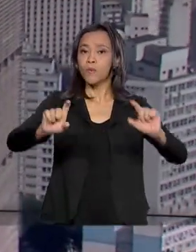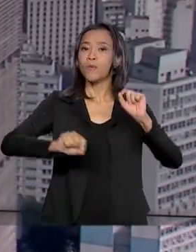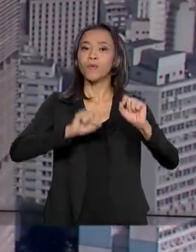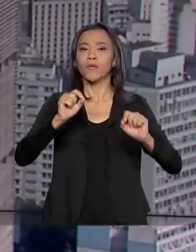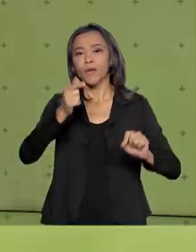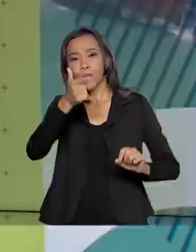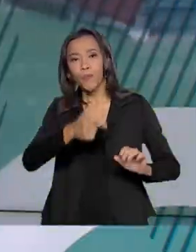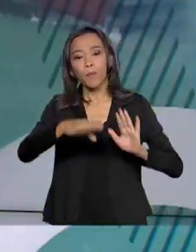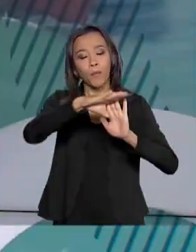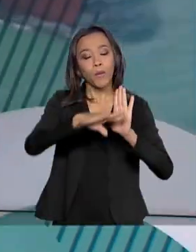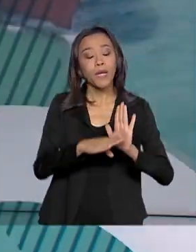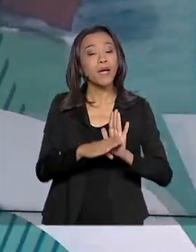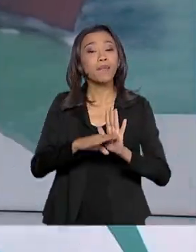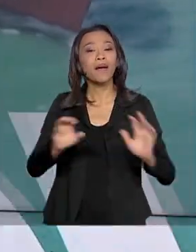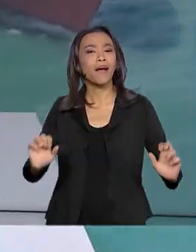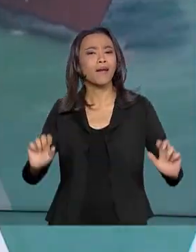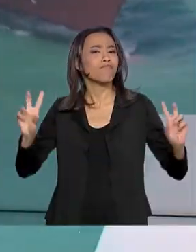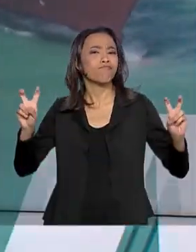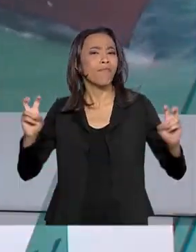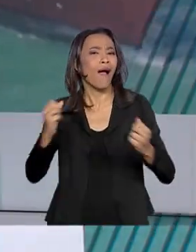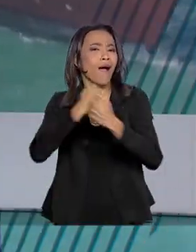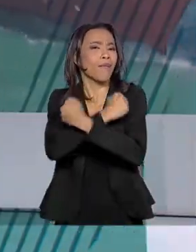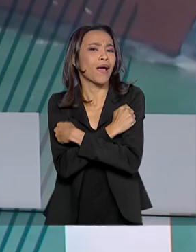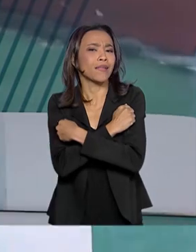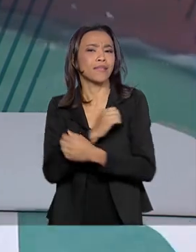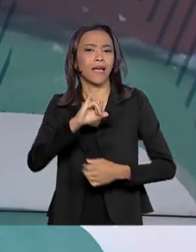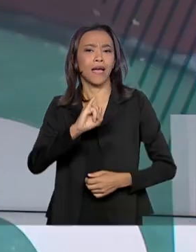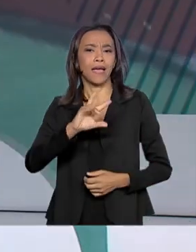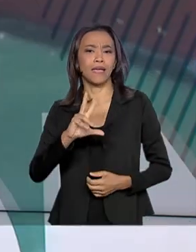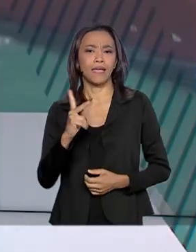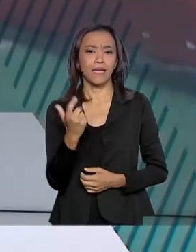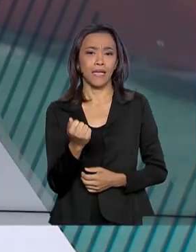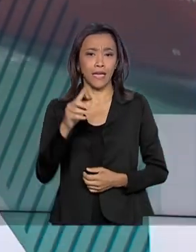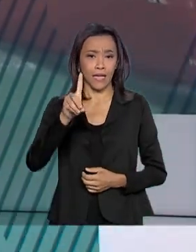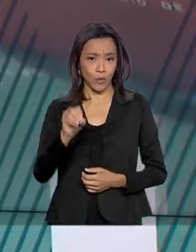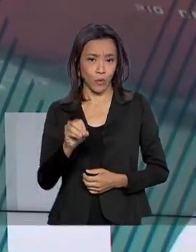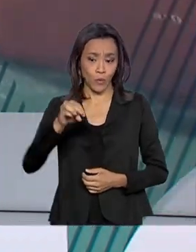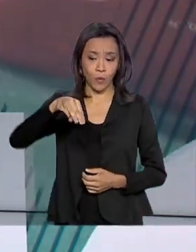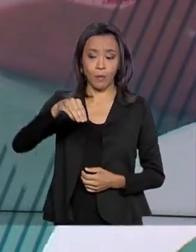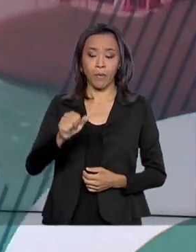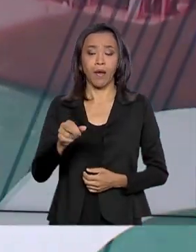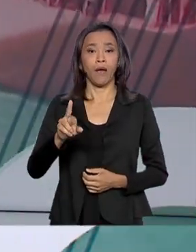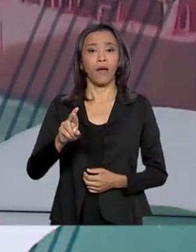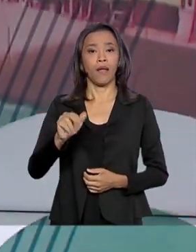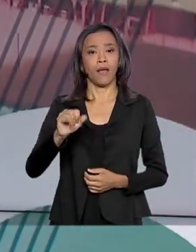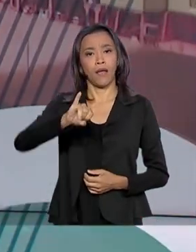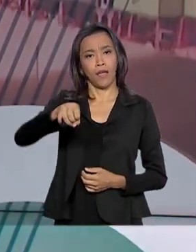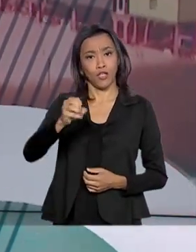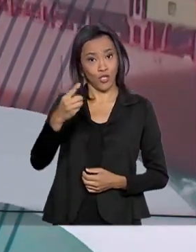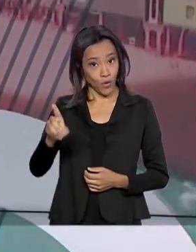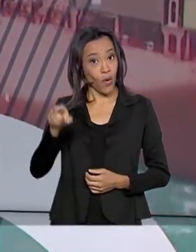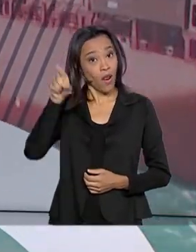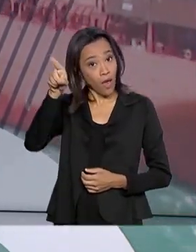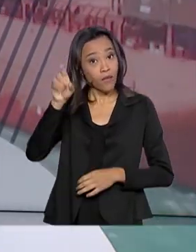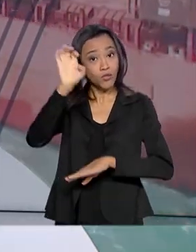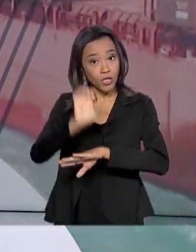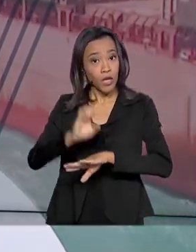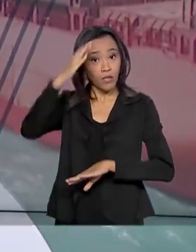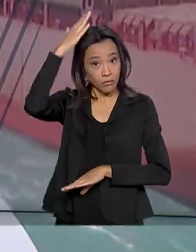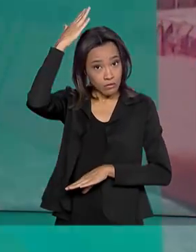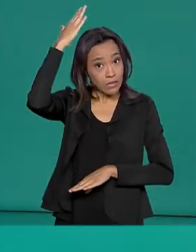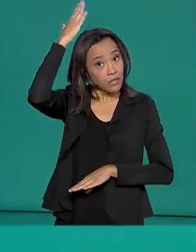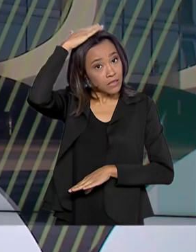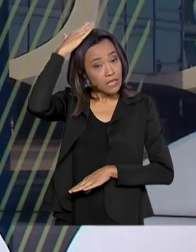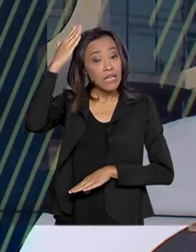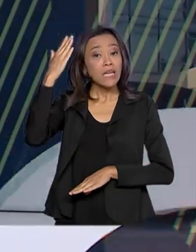Abrácio Marajó, a maior ilha costeira do Brasil, localizada no Pará. A região vive uma realidade difícil, principalmente para